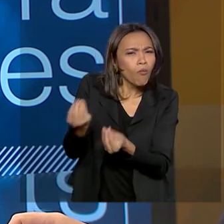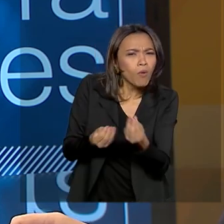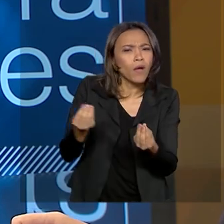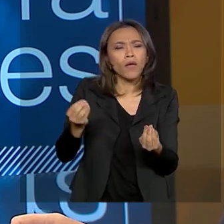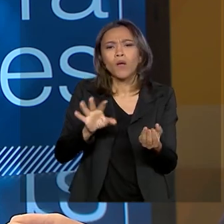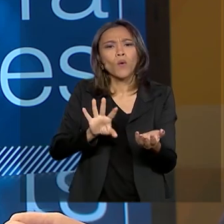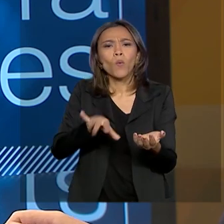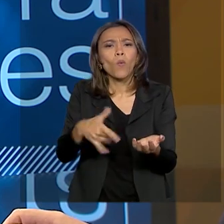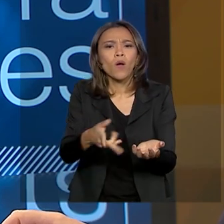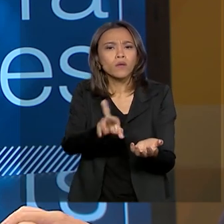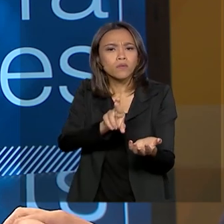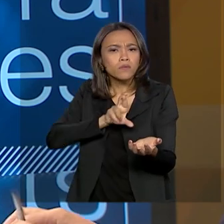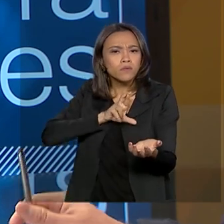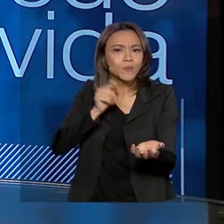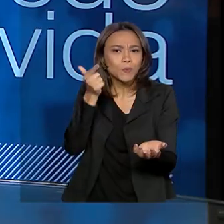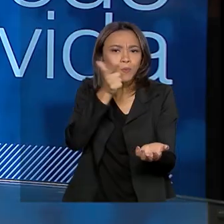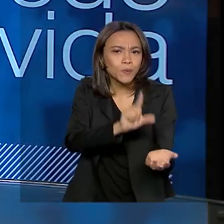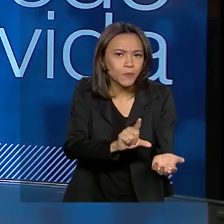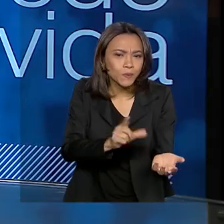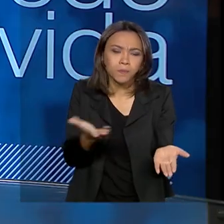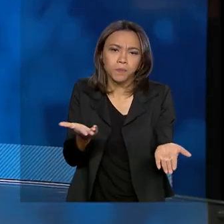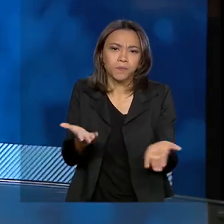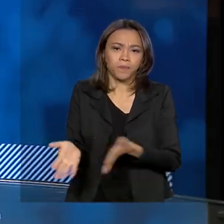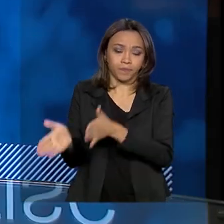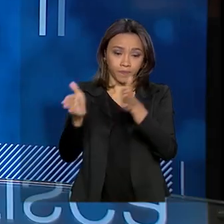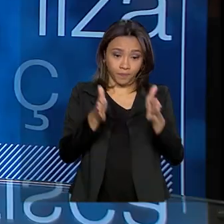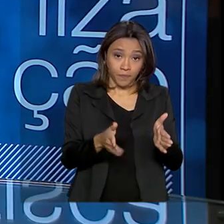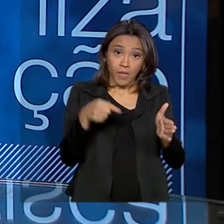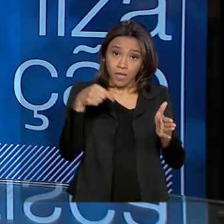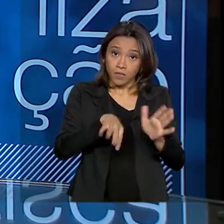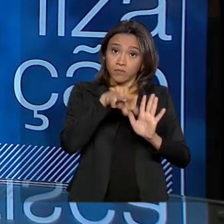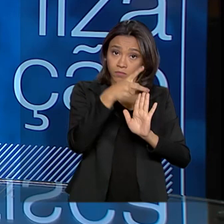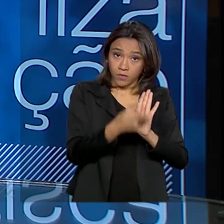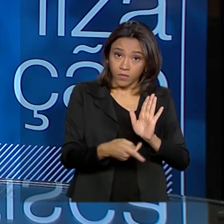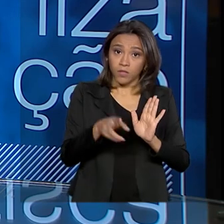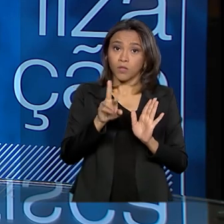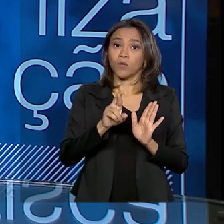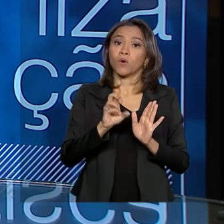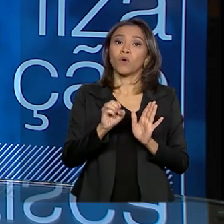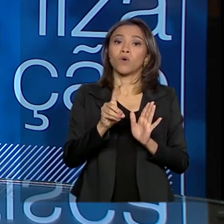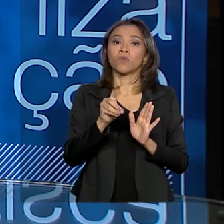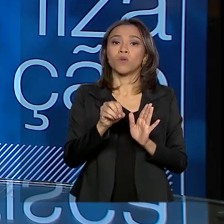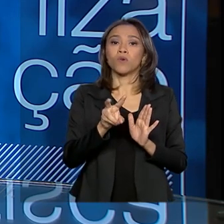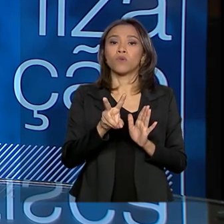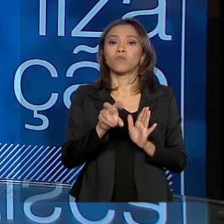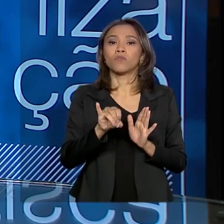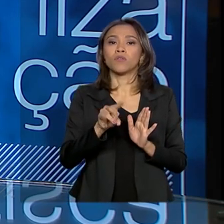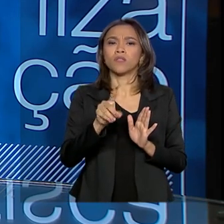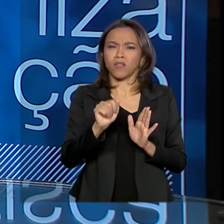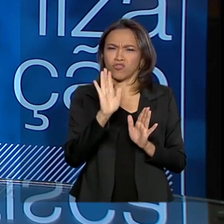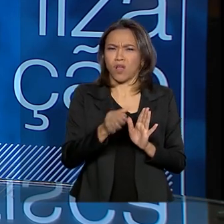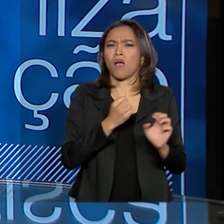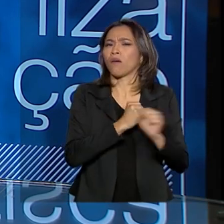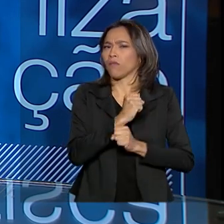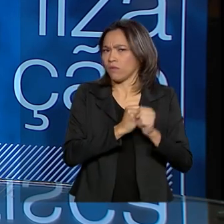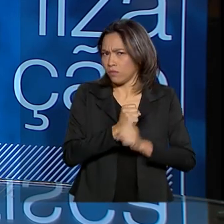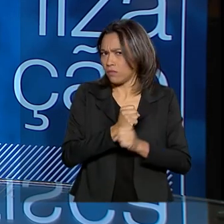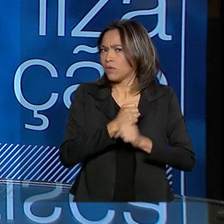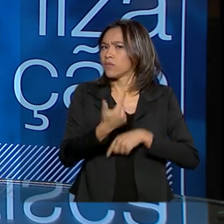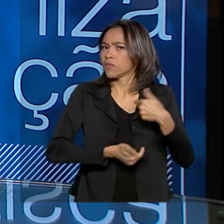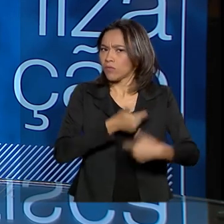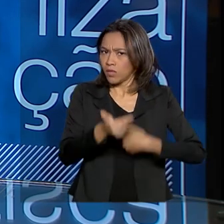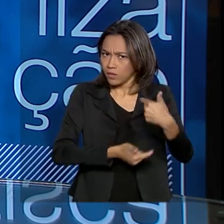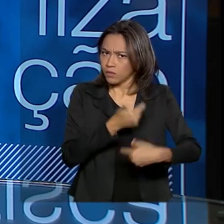quais os resultados alcançados. A Operação Rodovida, assim, nós fazemos há alguns anos essa operação.